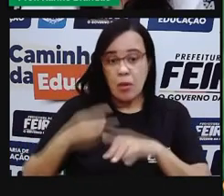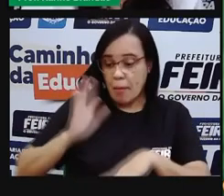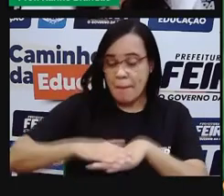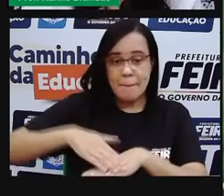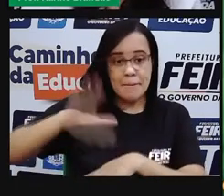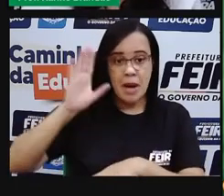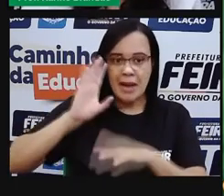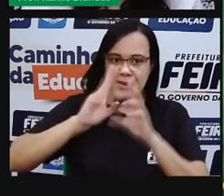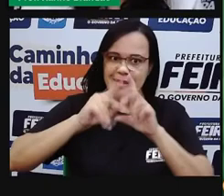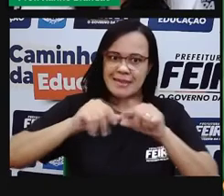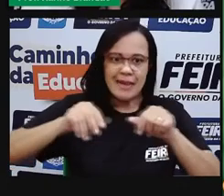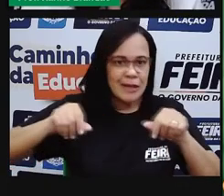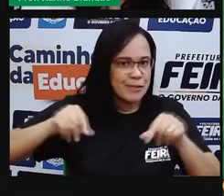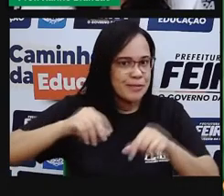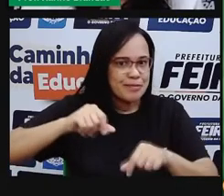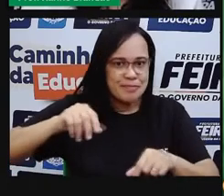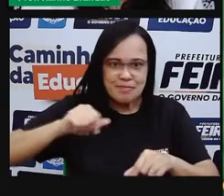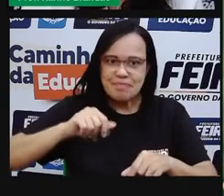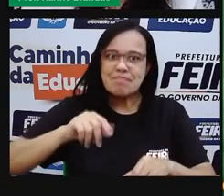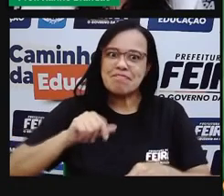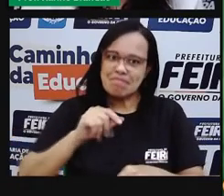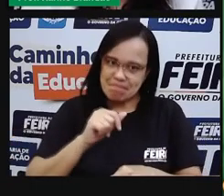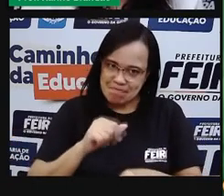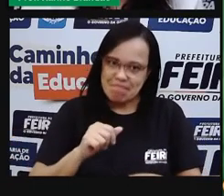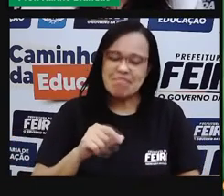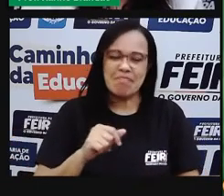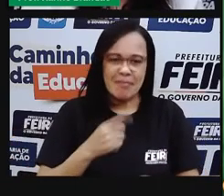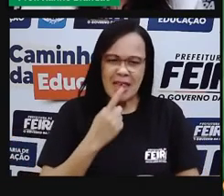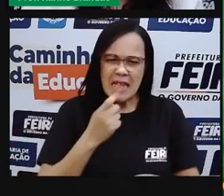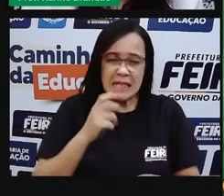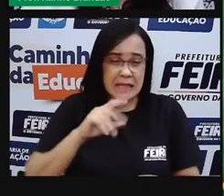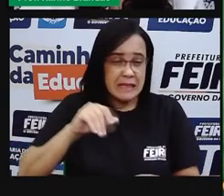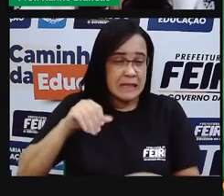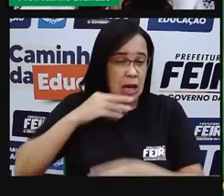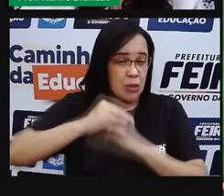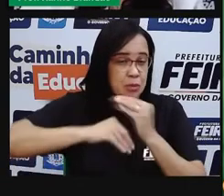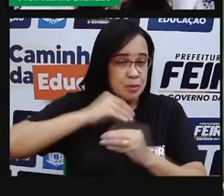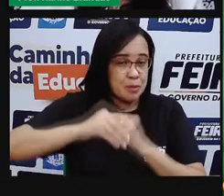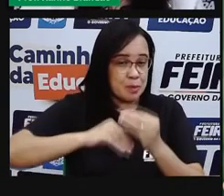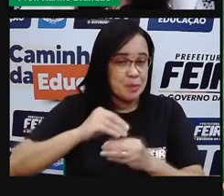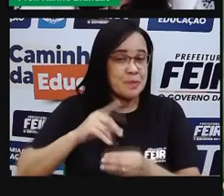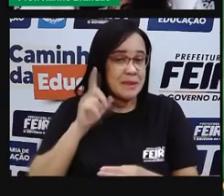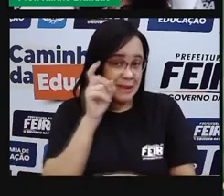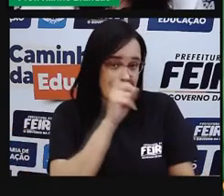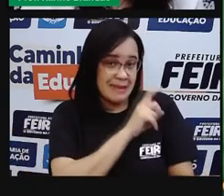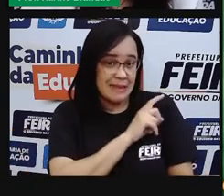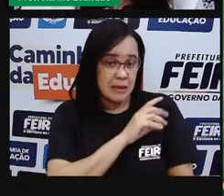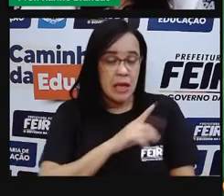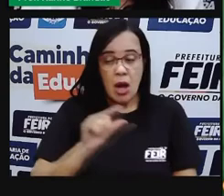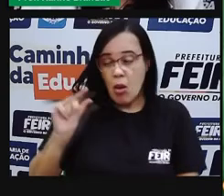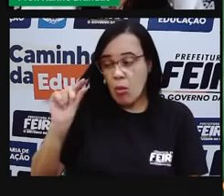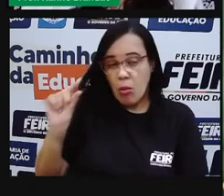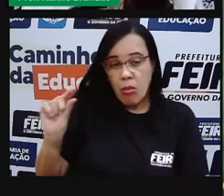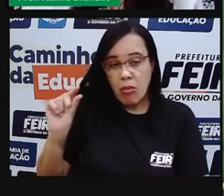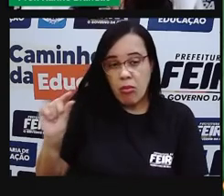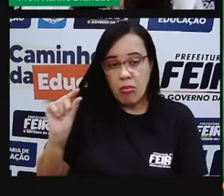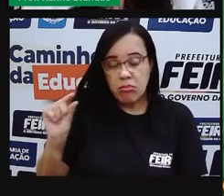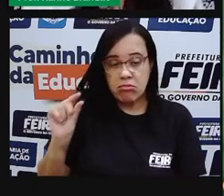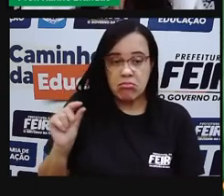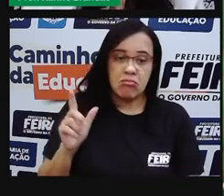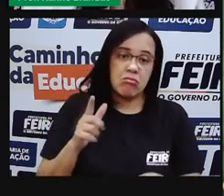salgada ou água doce? Água salgada, né? Então a gente tem uma pouquíssima quantidade de água